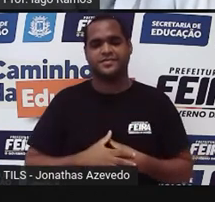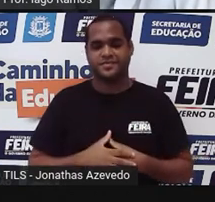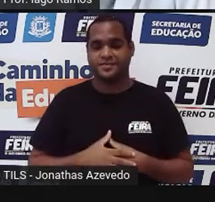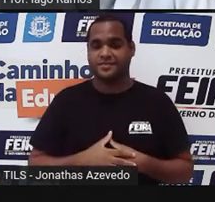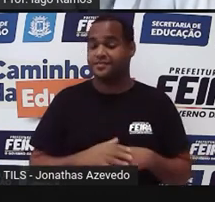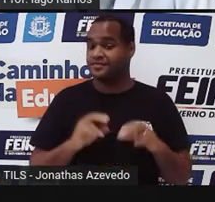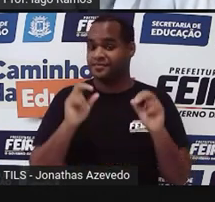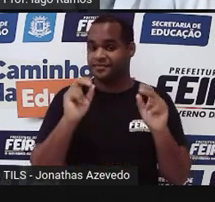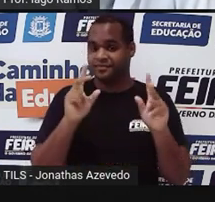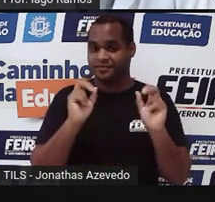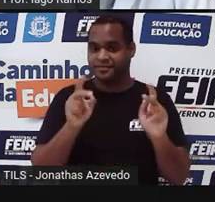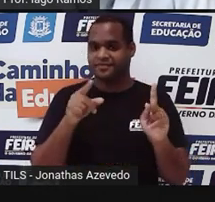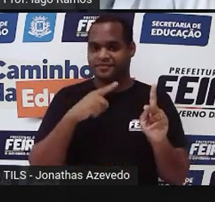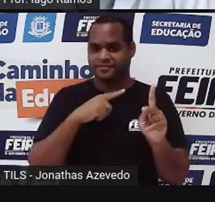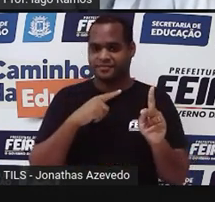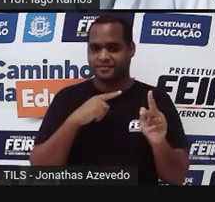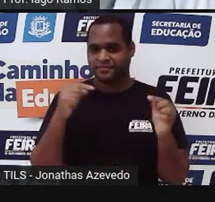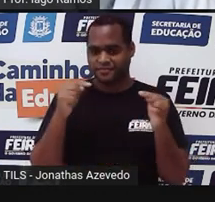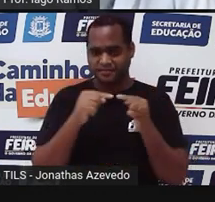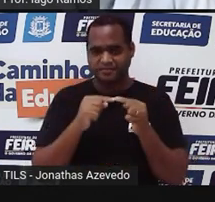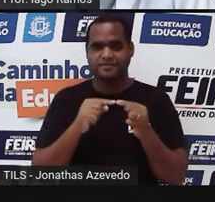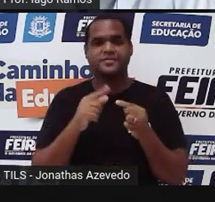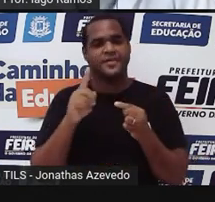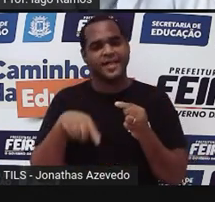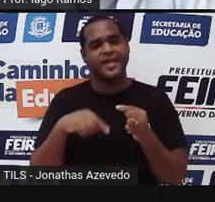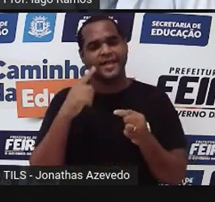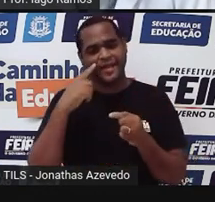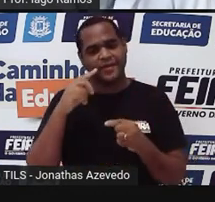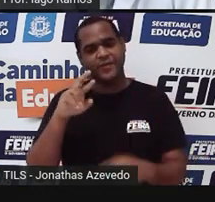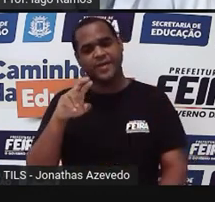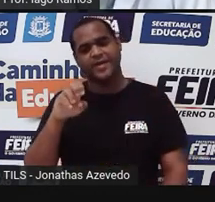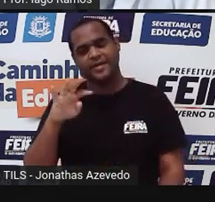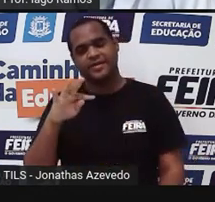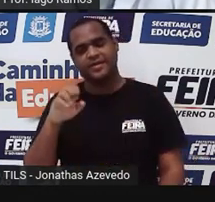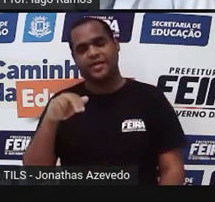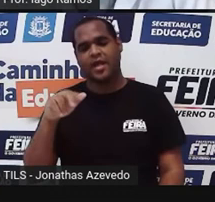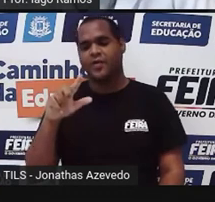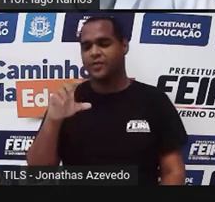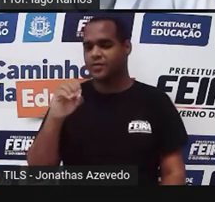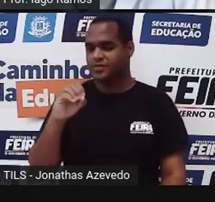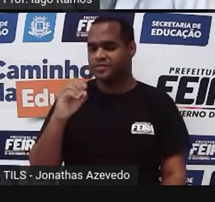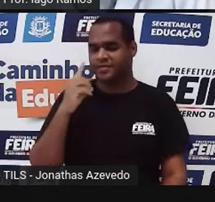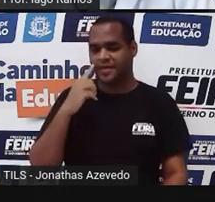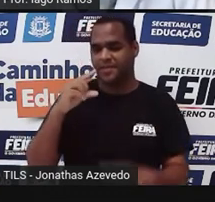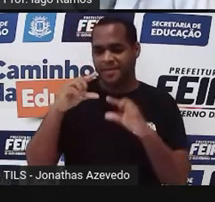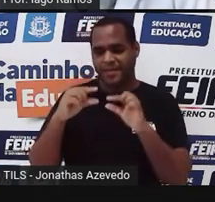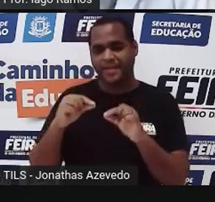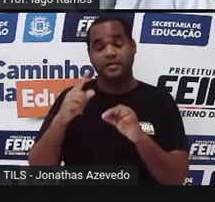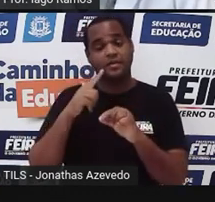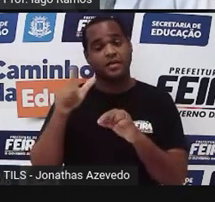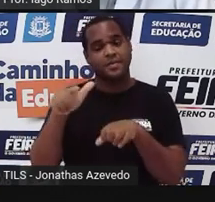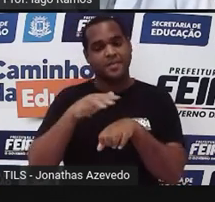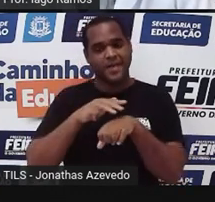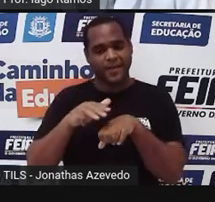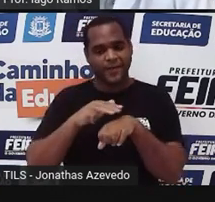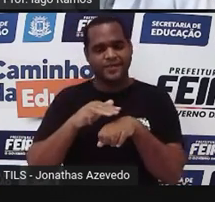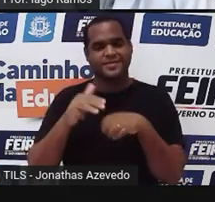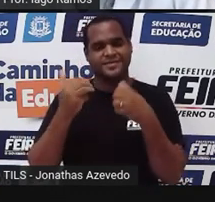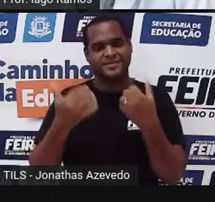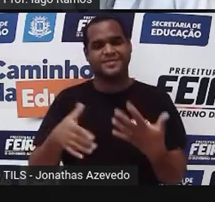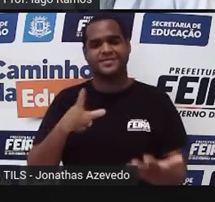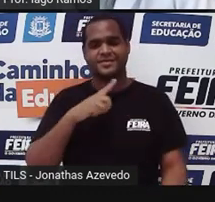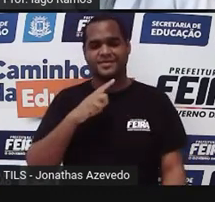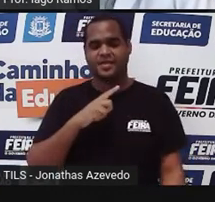Pronto, pessoal. Eu já tenho aí um retângulo menor. Uma parte marrom. Olha. Só que aquela